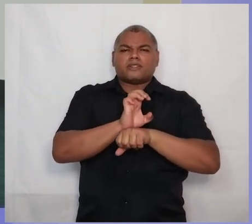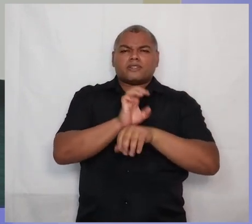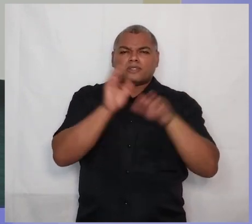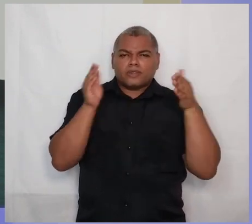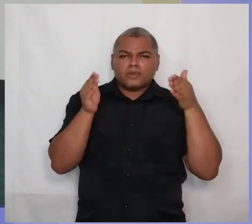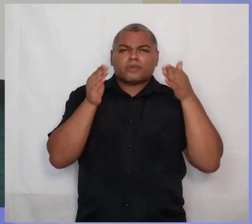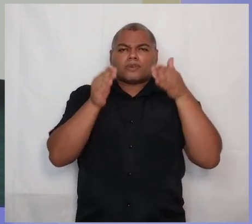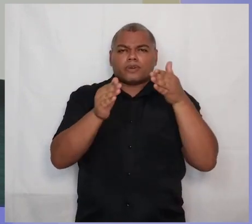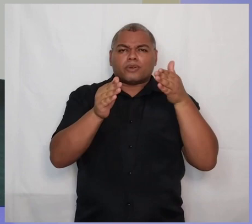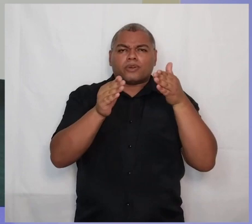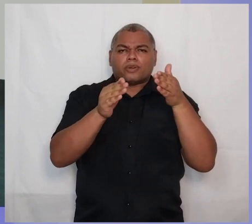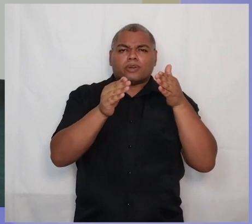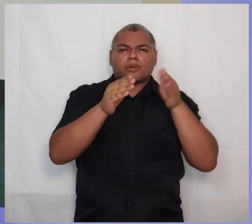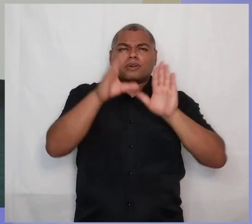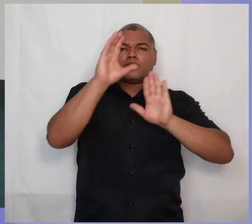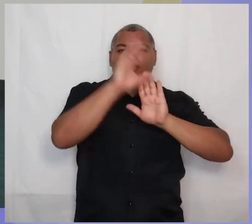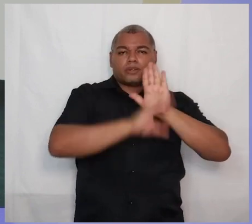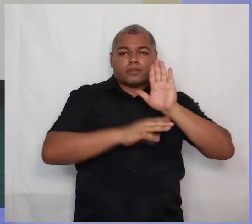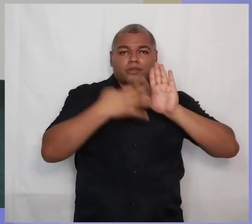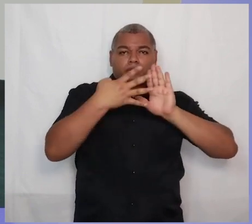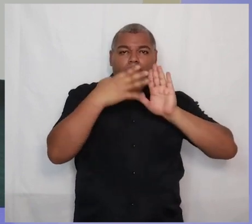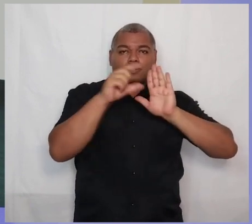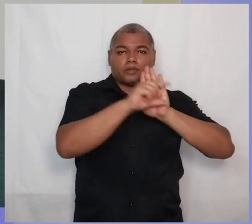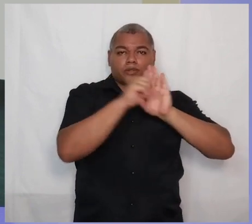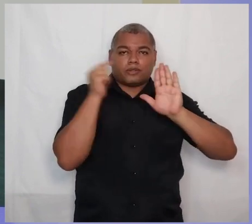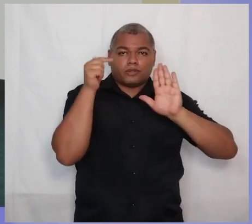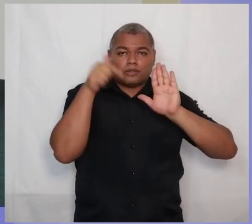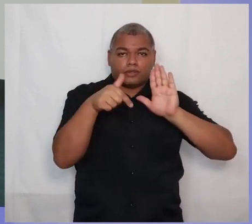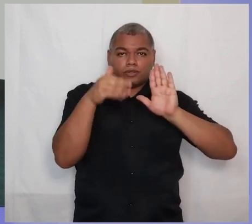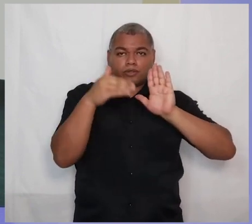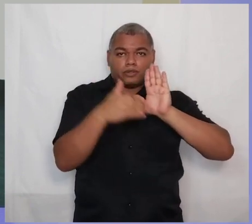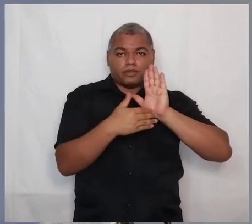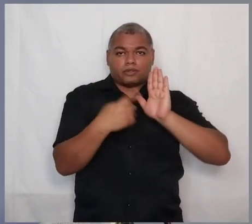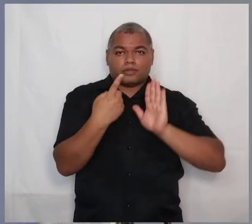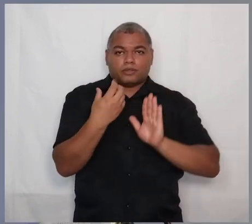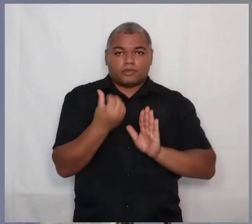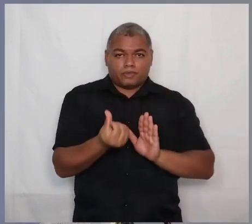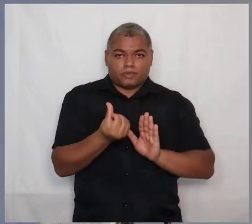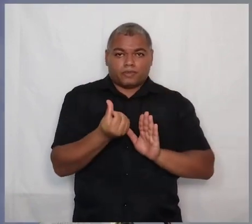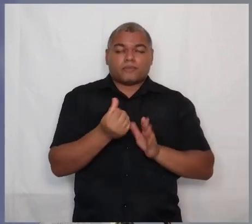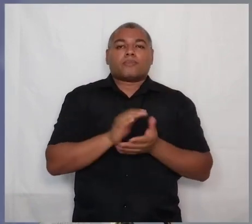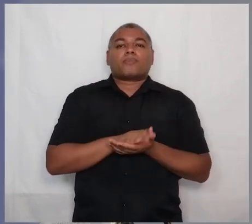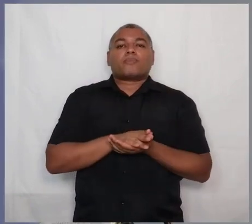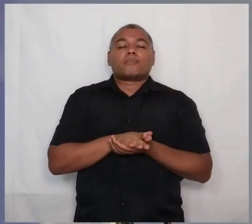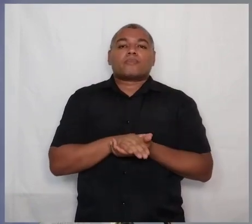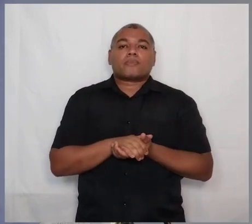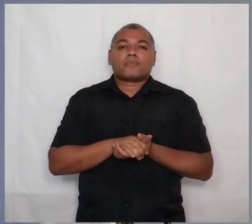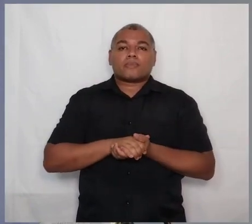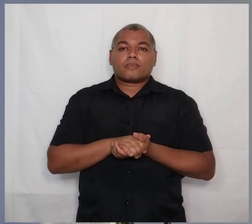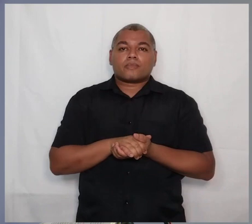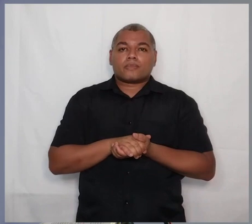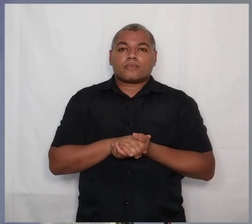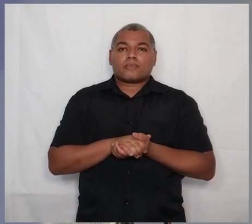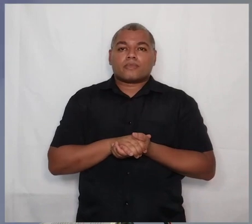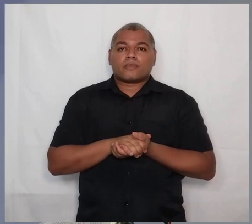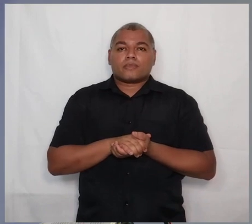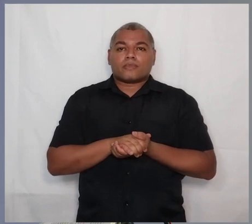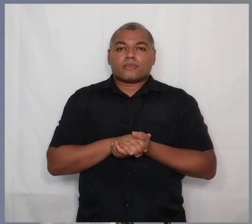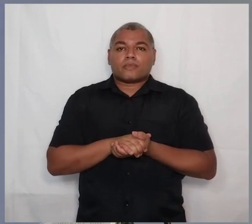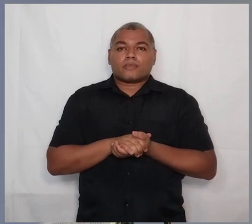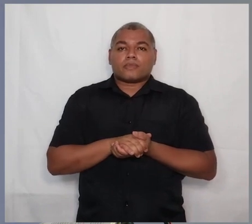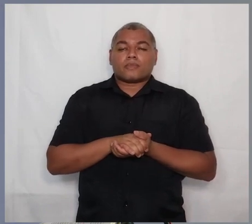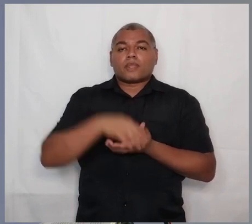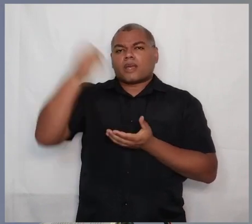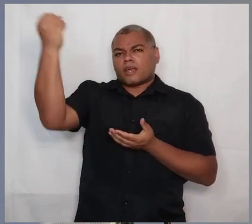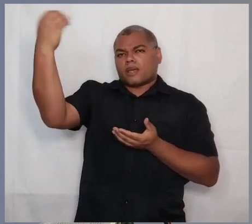vai do capítulo 4, versículo 7 até o versículo 16. Vamos ler o texto. E a graça